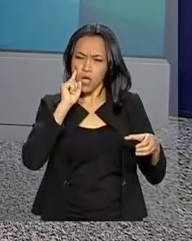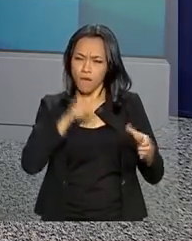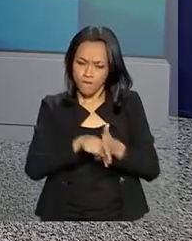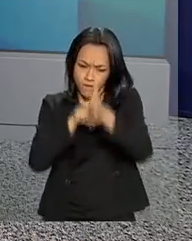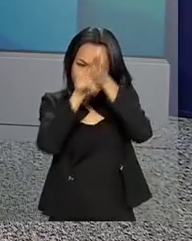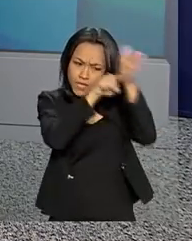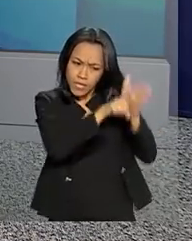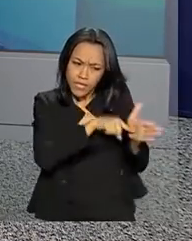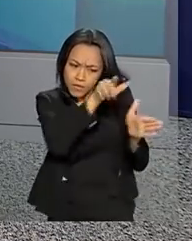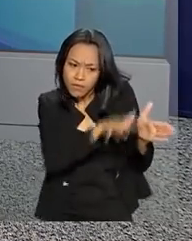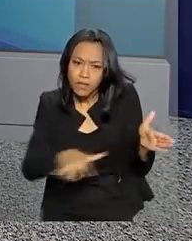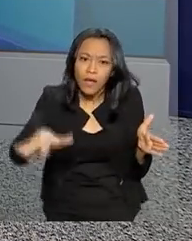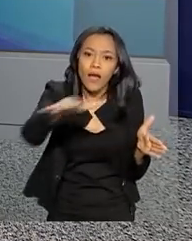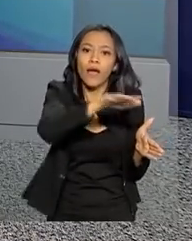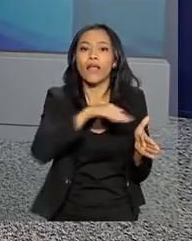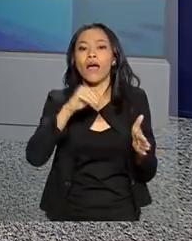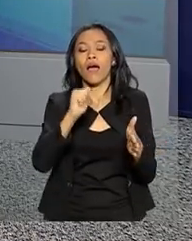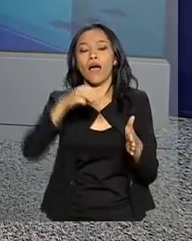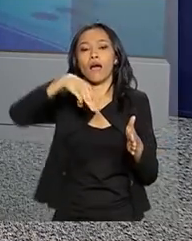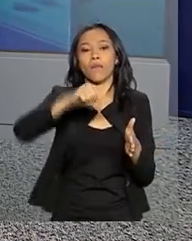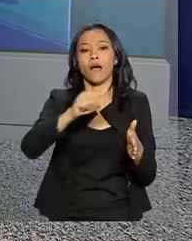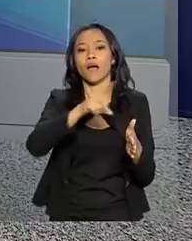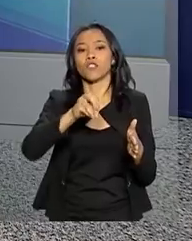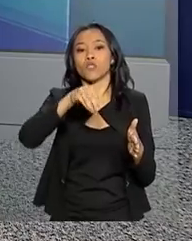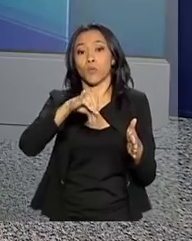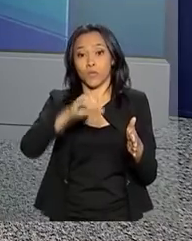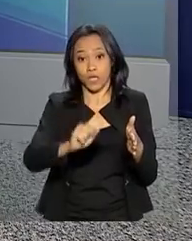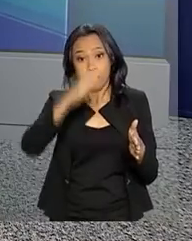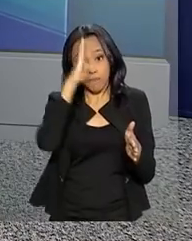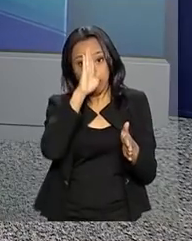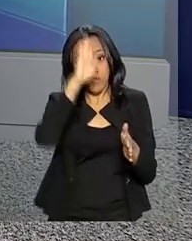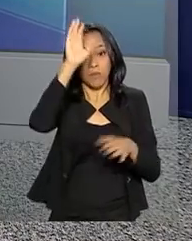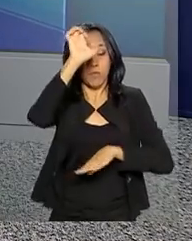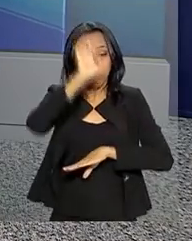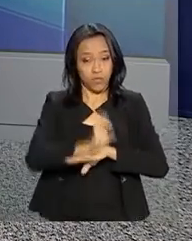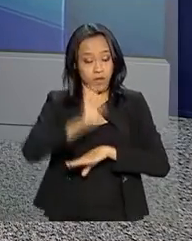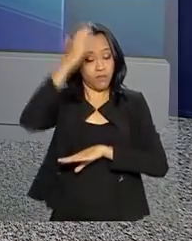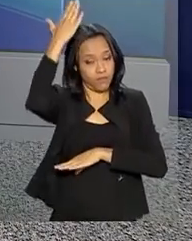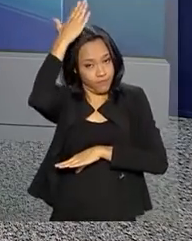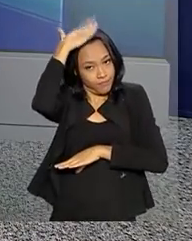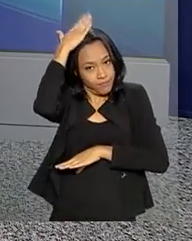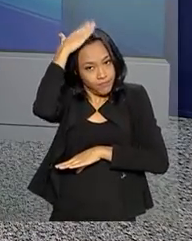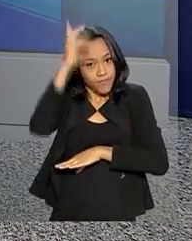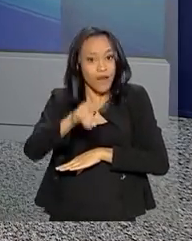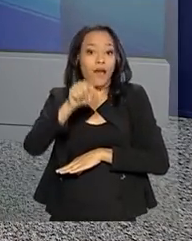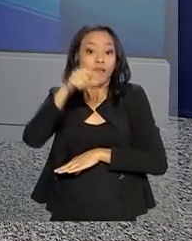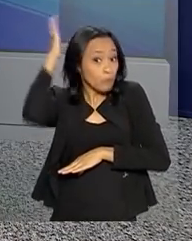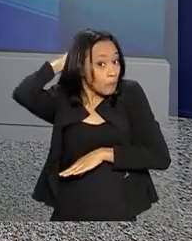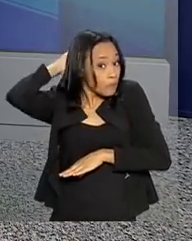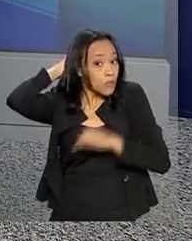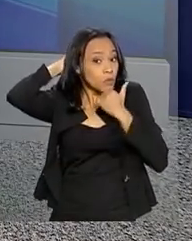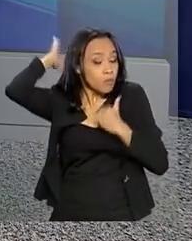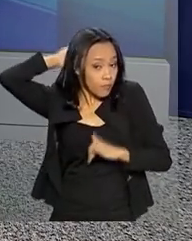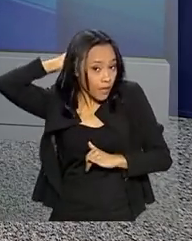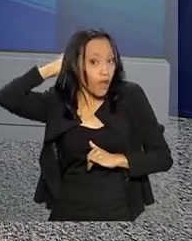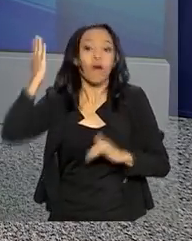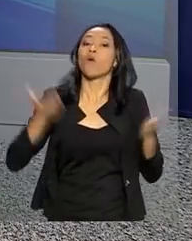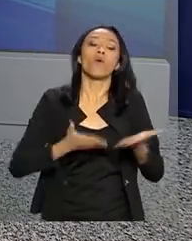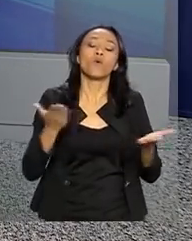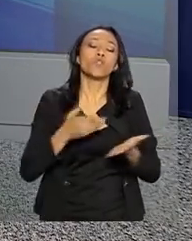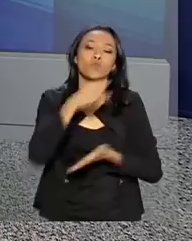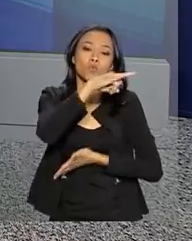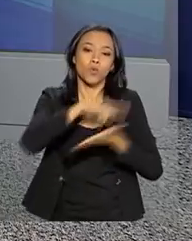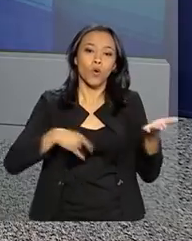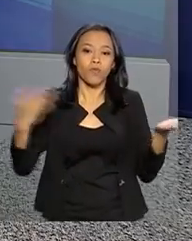amazônica, principalmente no Pará. A portaria do Ministério da Segurança Pública, que oficializa a decisão, foi publicada hoje.